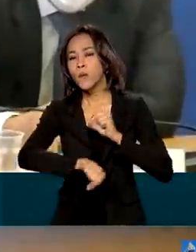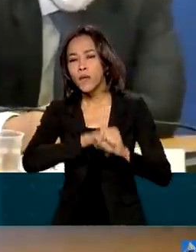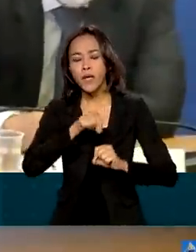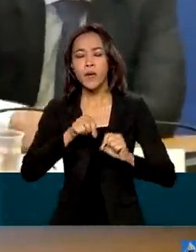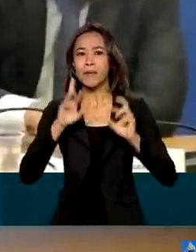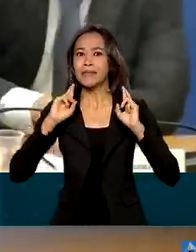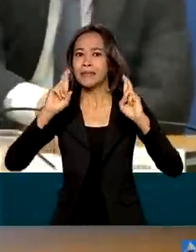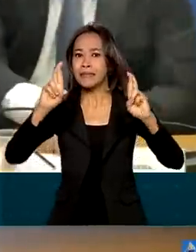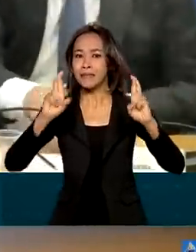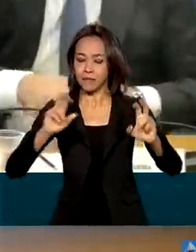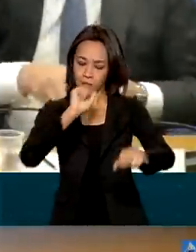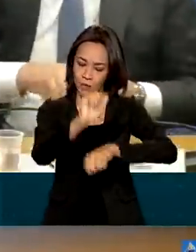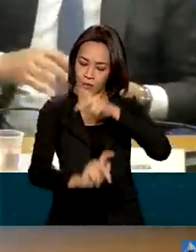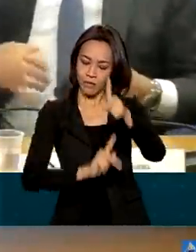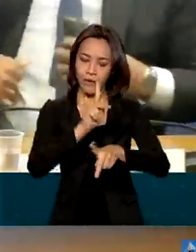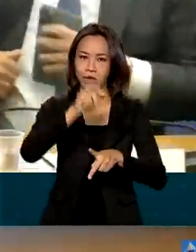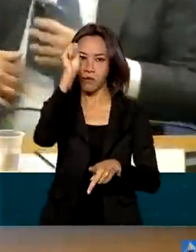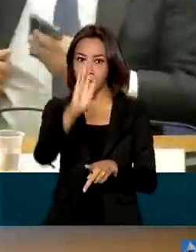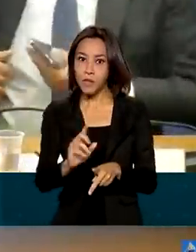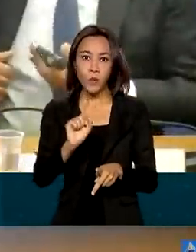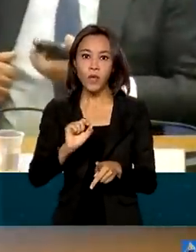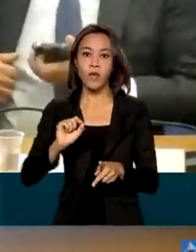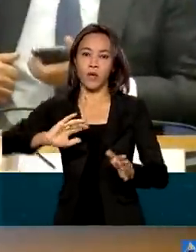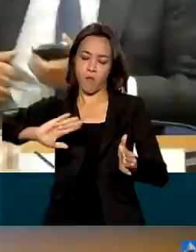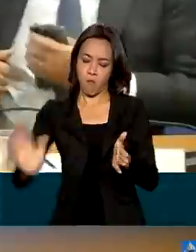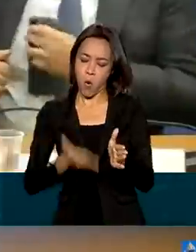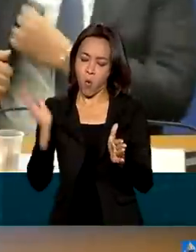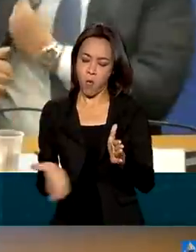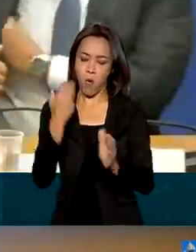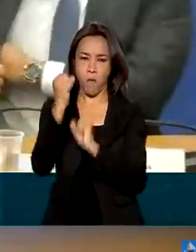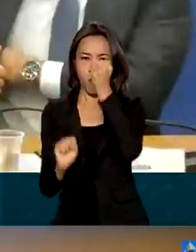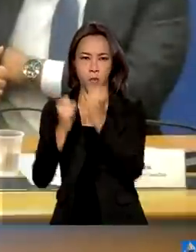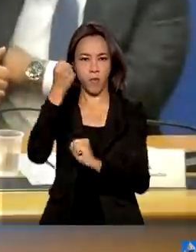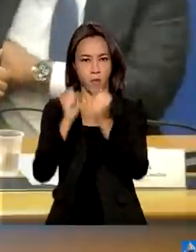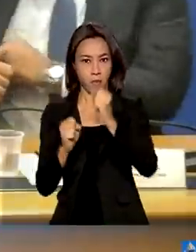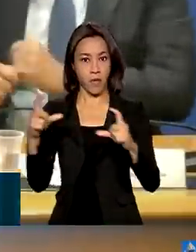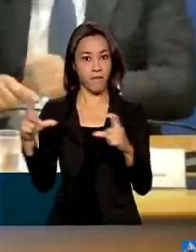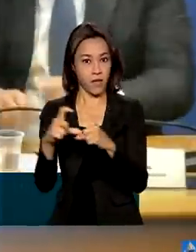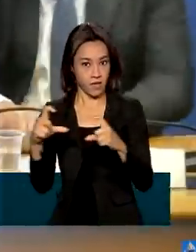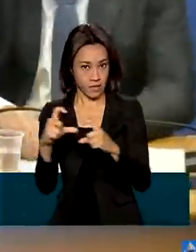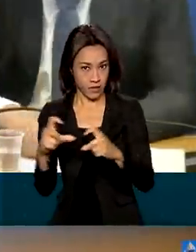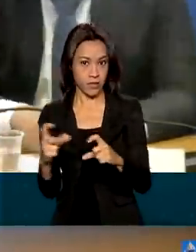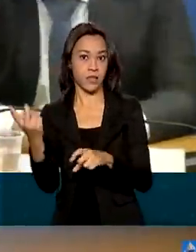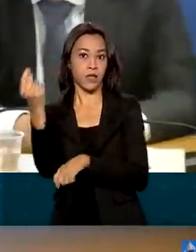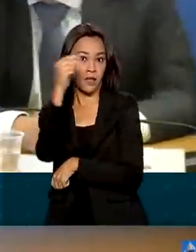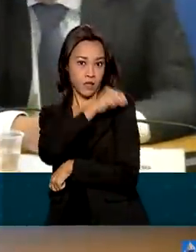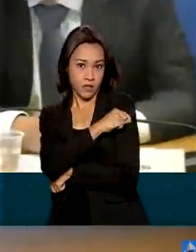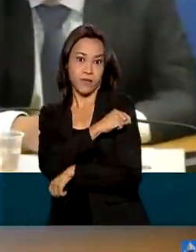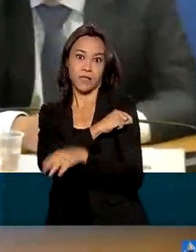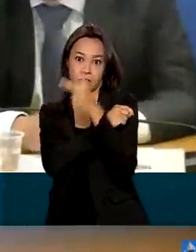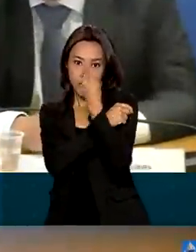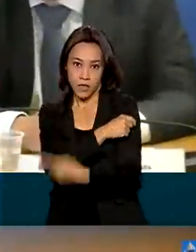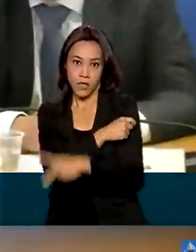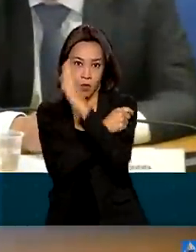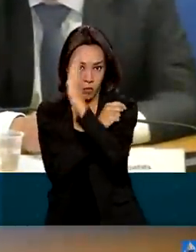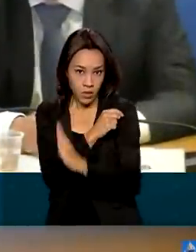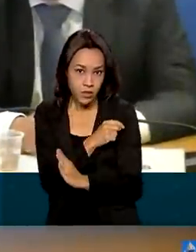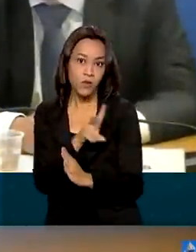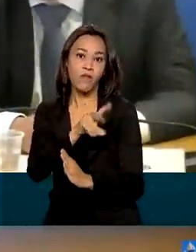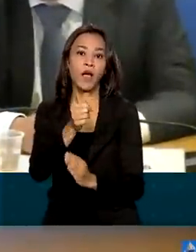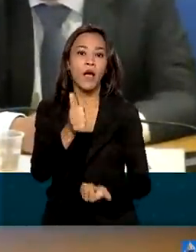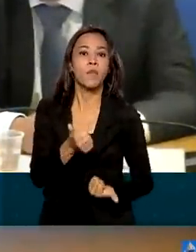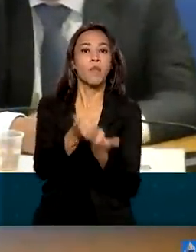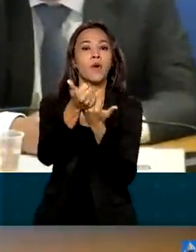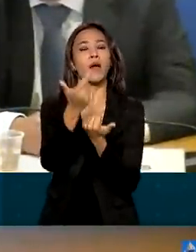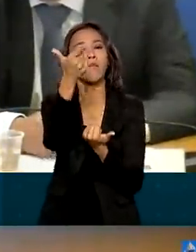com essa produção de vacinas da Pfizer-BioNTech e Europharma, que vão reforçar ainda mais o Programa